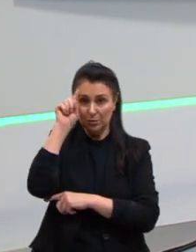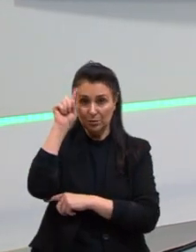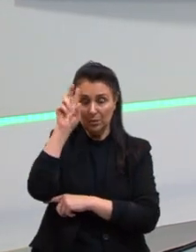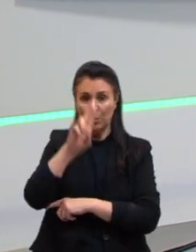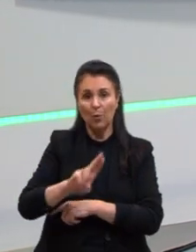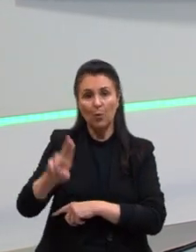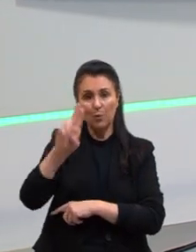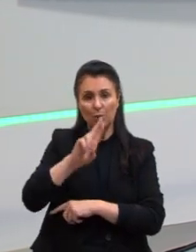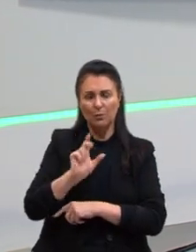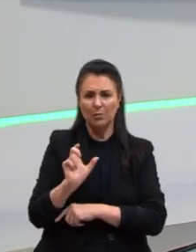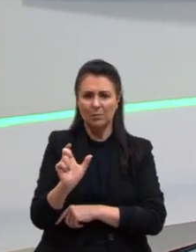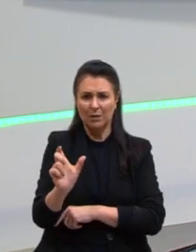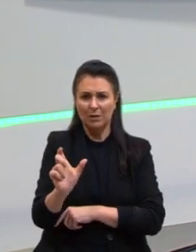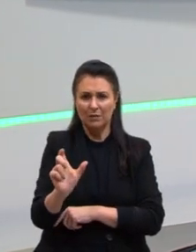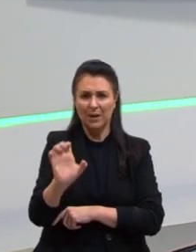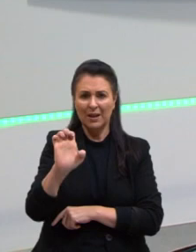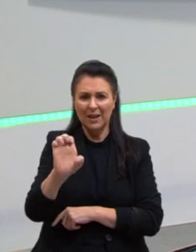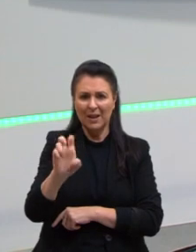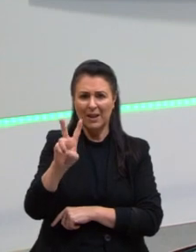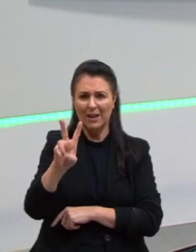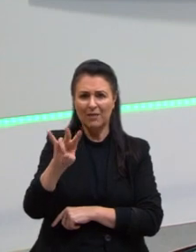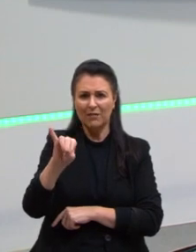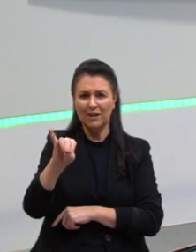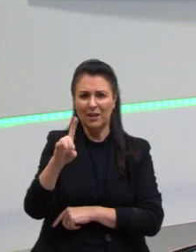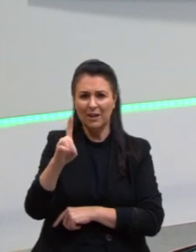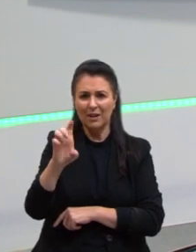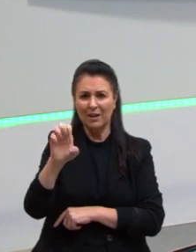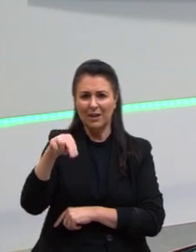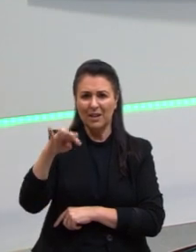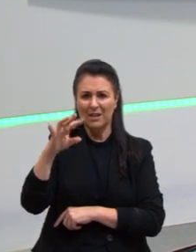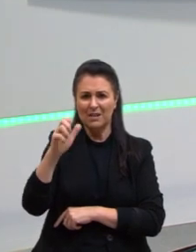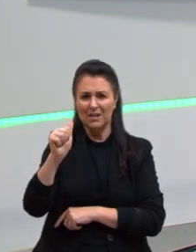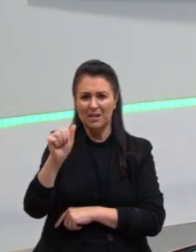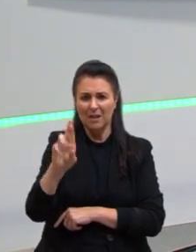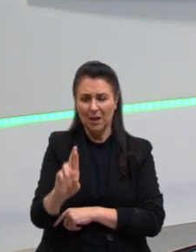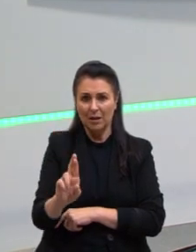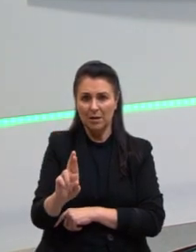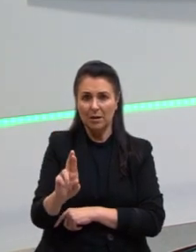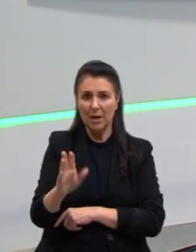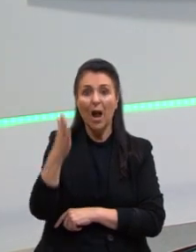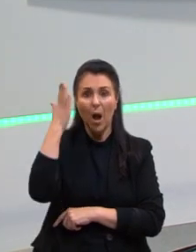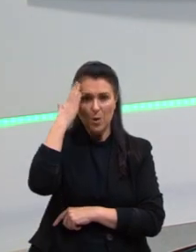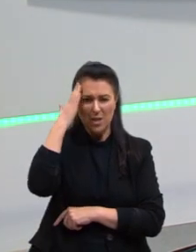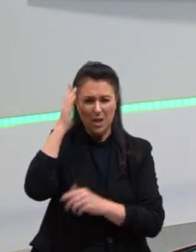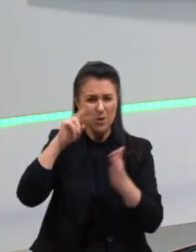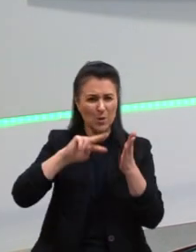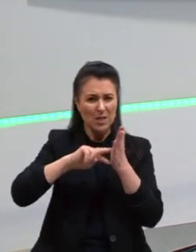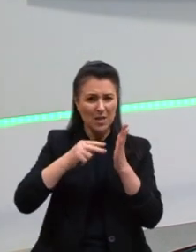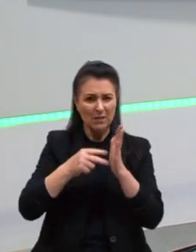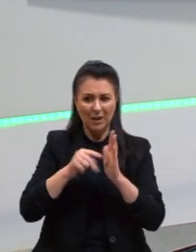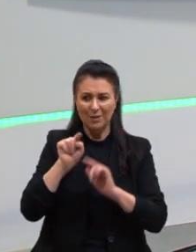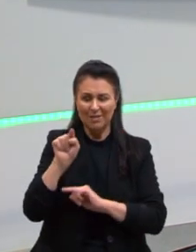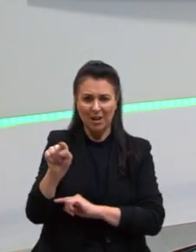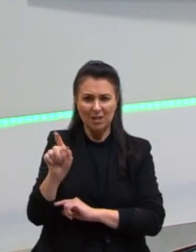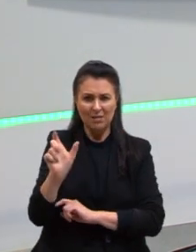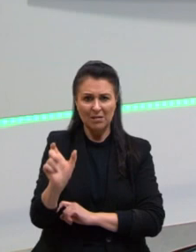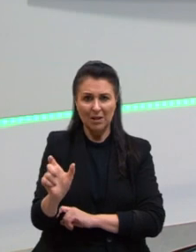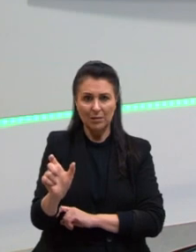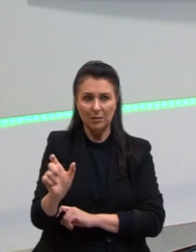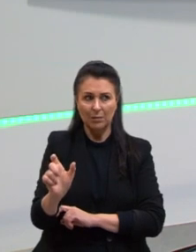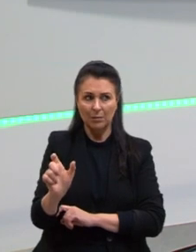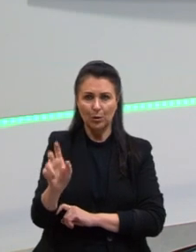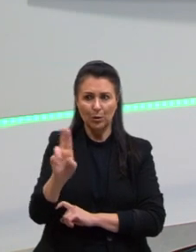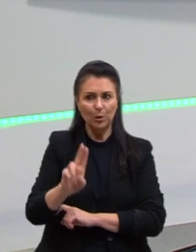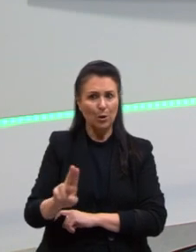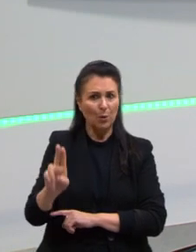a palavra evidenciar? Eu sei o significado de evidenciar? Eu não uso todo dia, mas eu sei o significado.